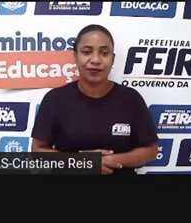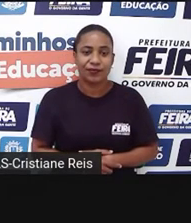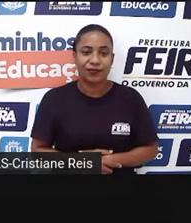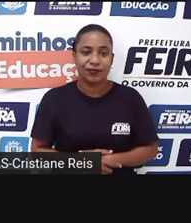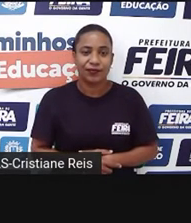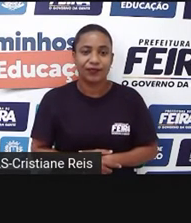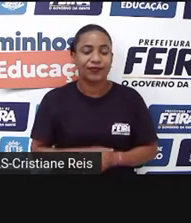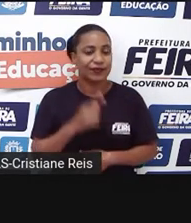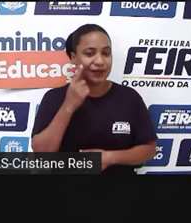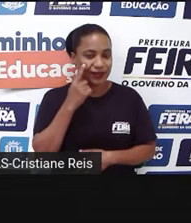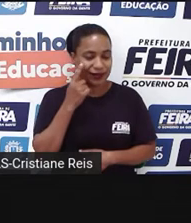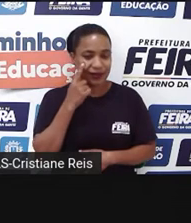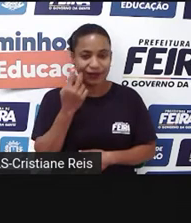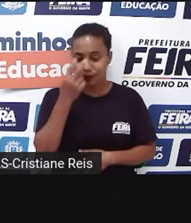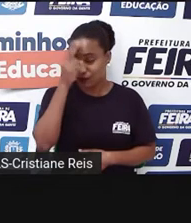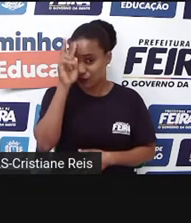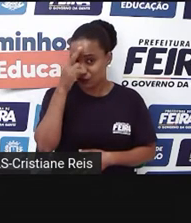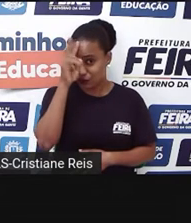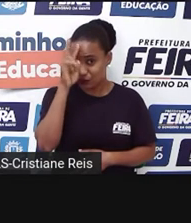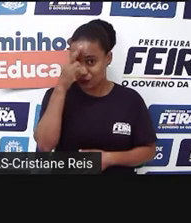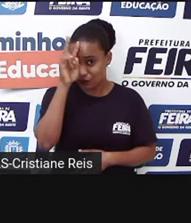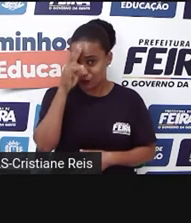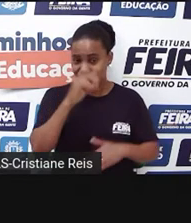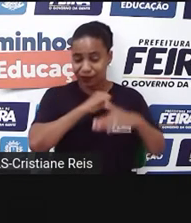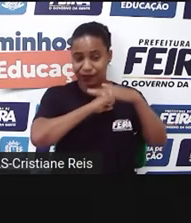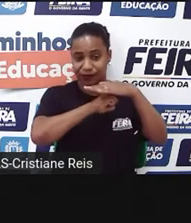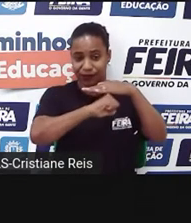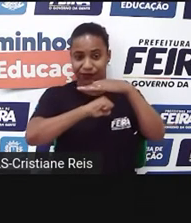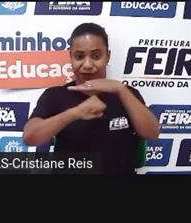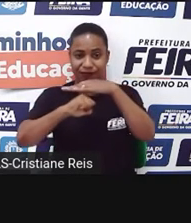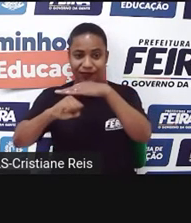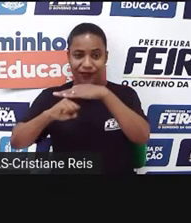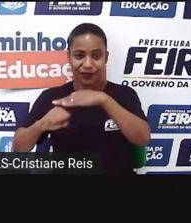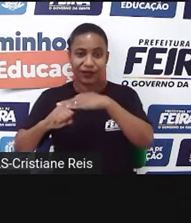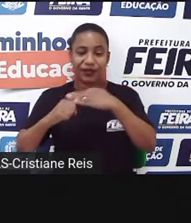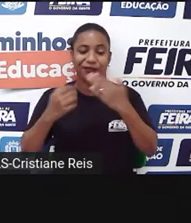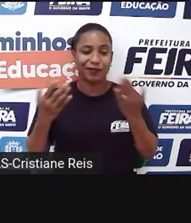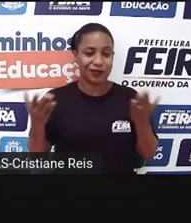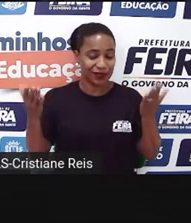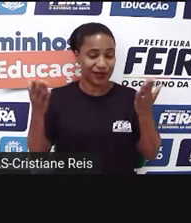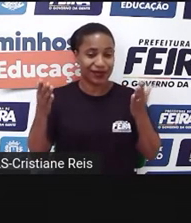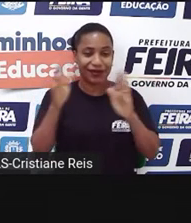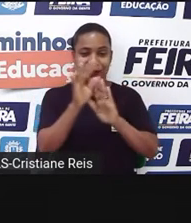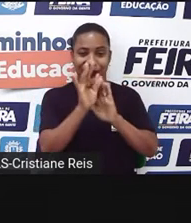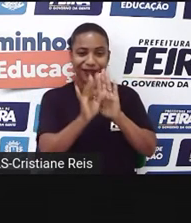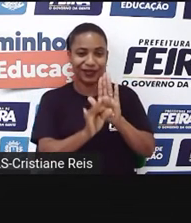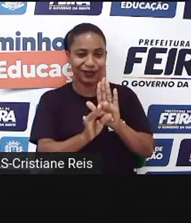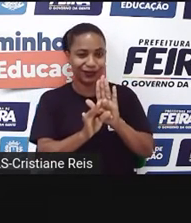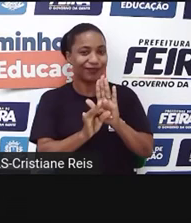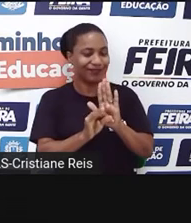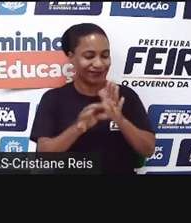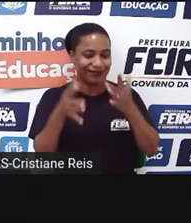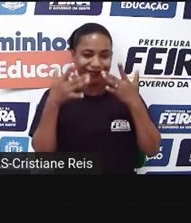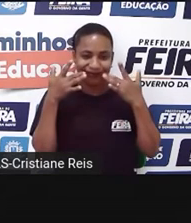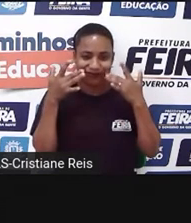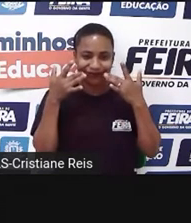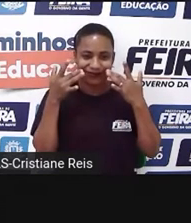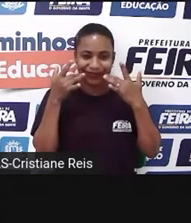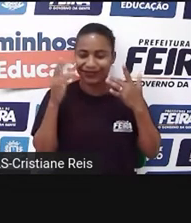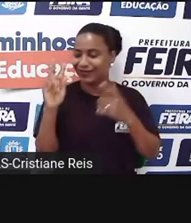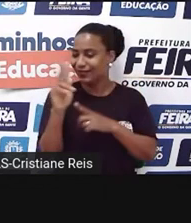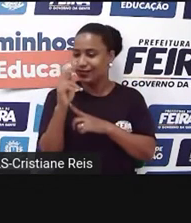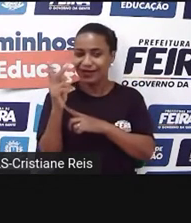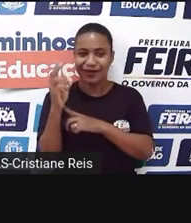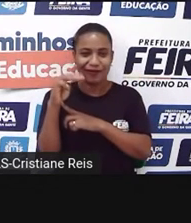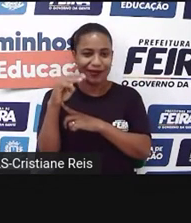Seria uma história de assassinato, né? A gente fica assim inspirado pelo texto de Shakespeare, o Hamlet. Então, neste